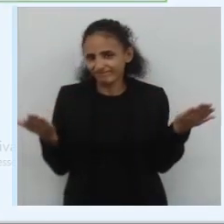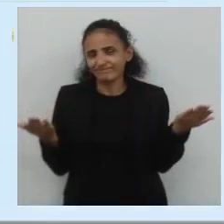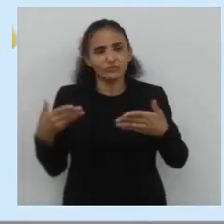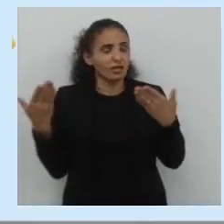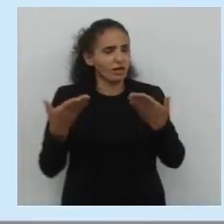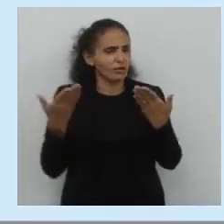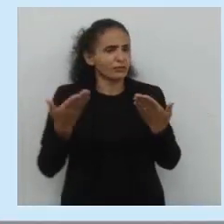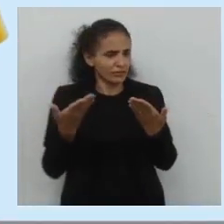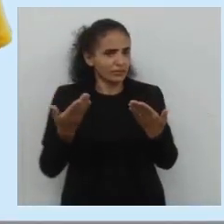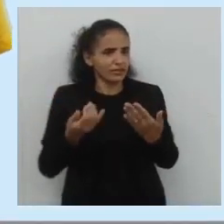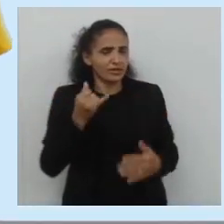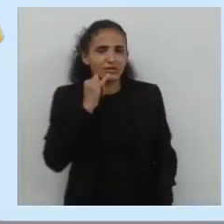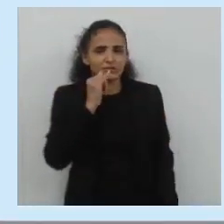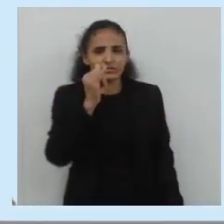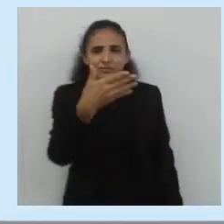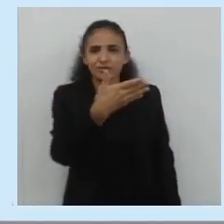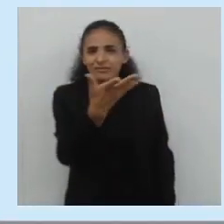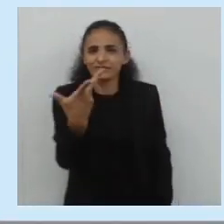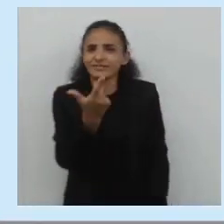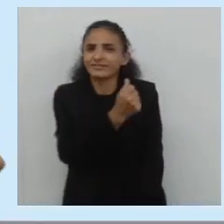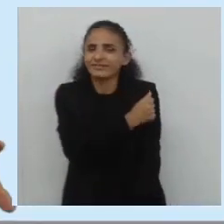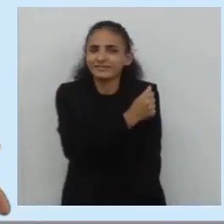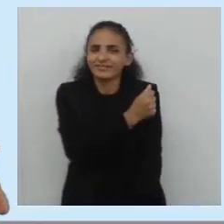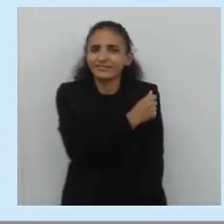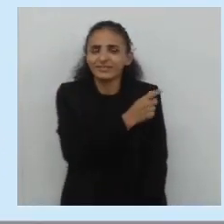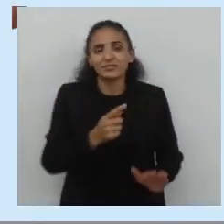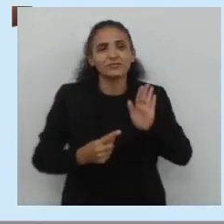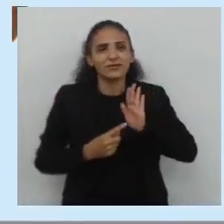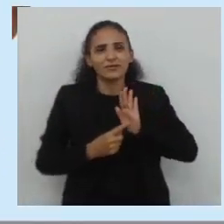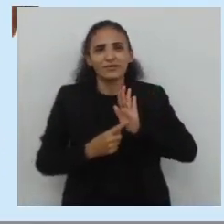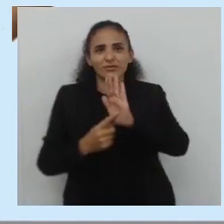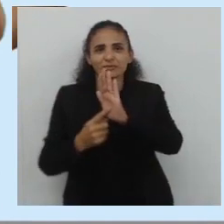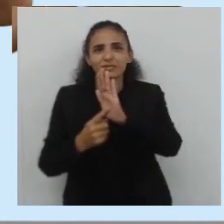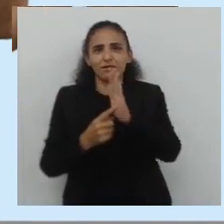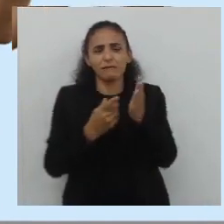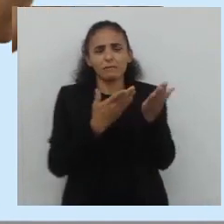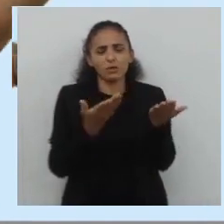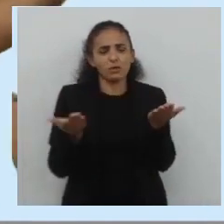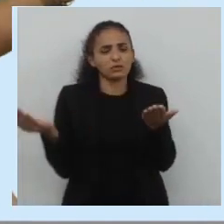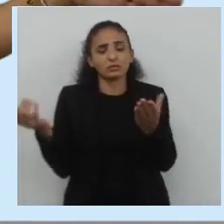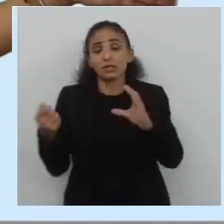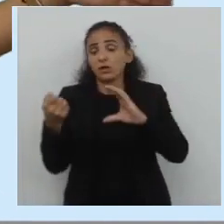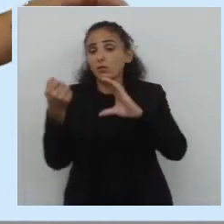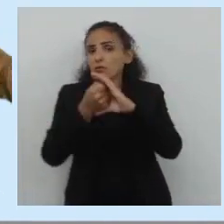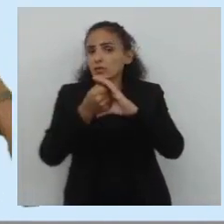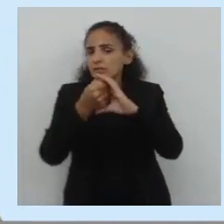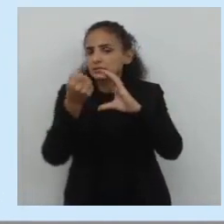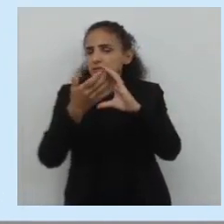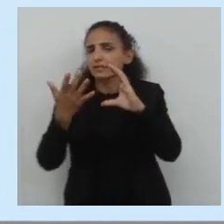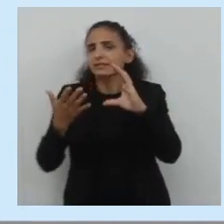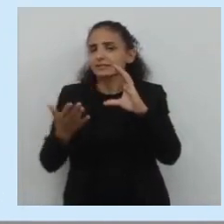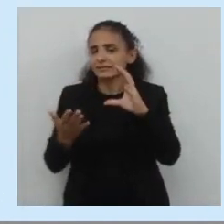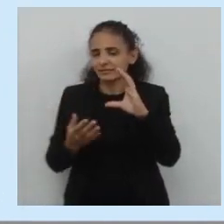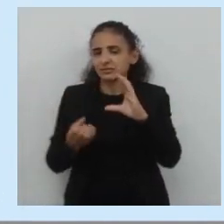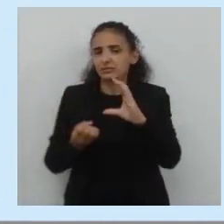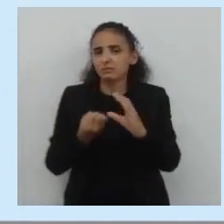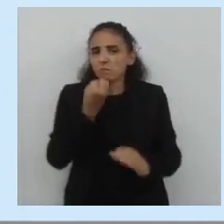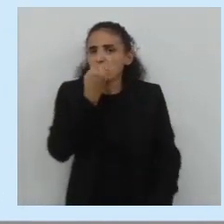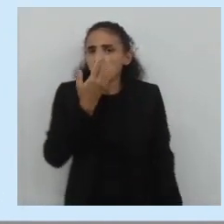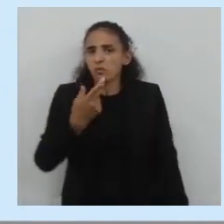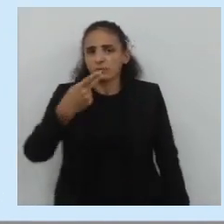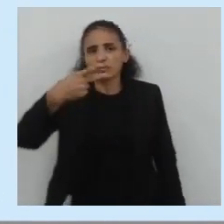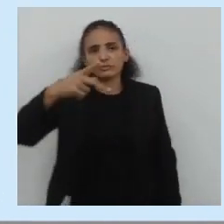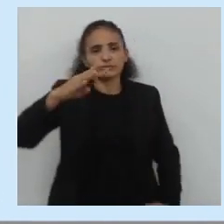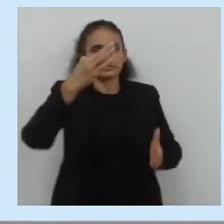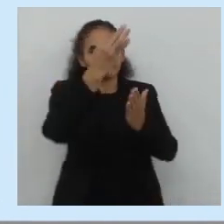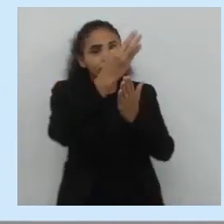estudantes, vou falar para vocês, apresentar um pouco sobre os princípios de textualidade, para que seu texto possa